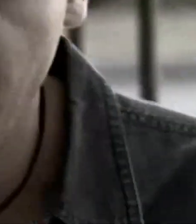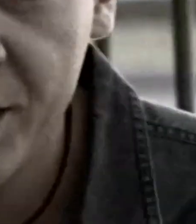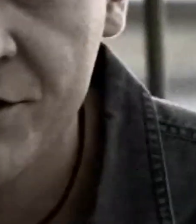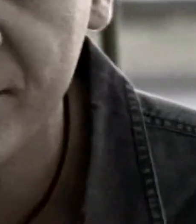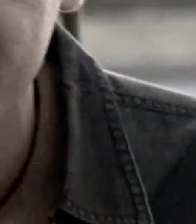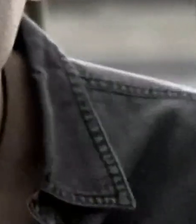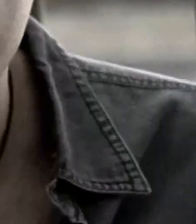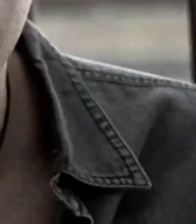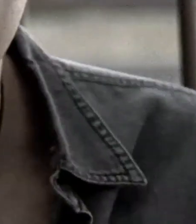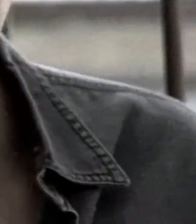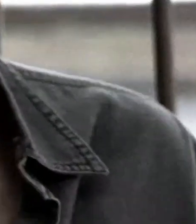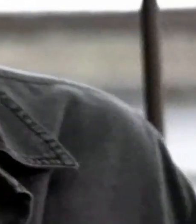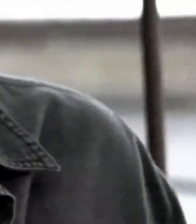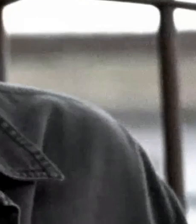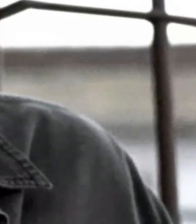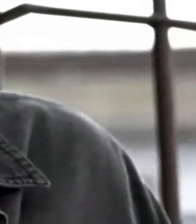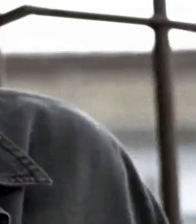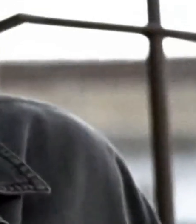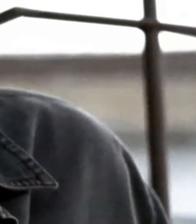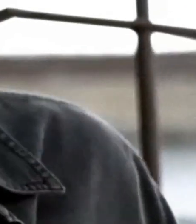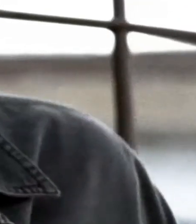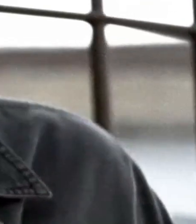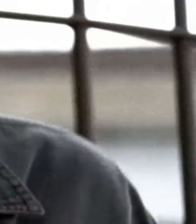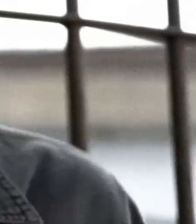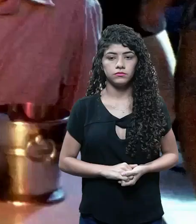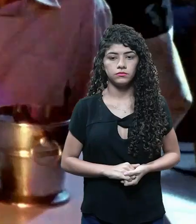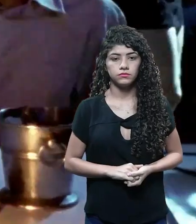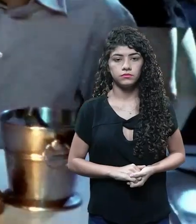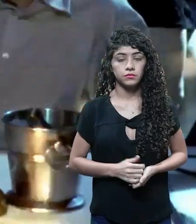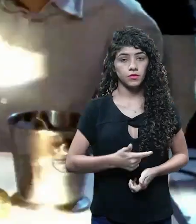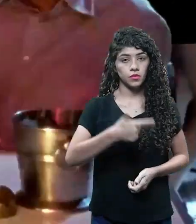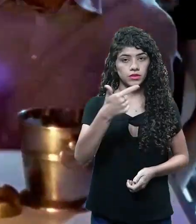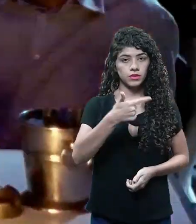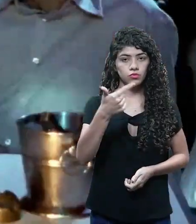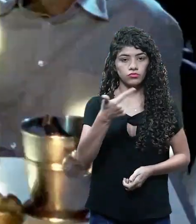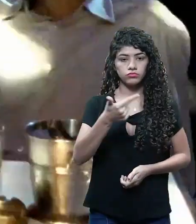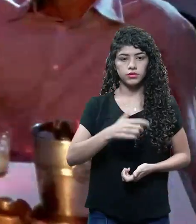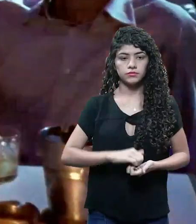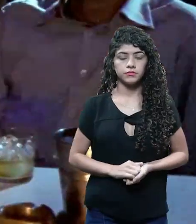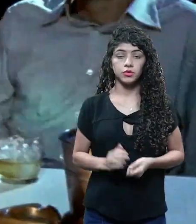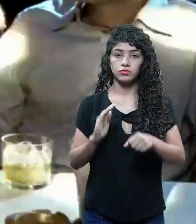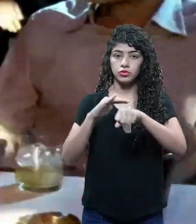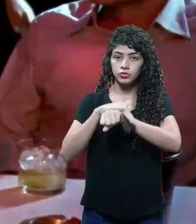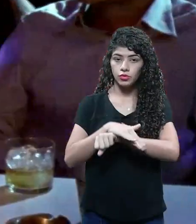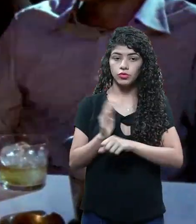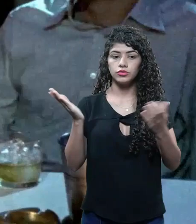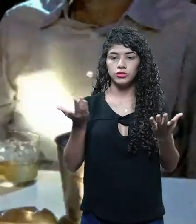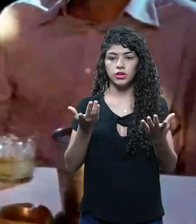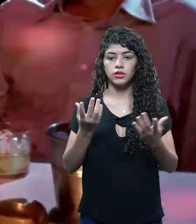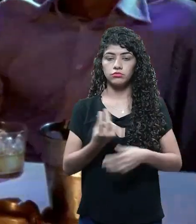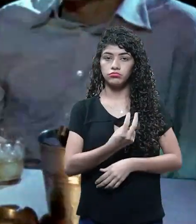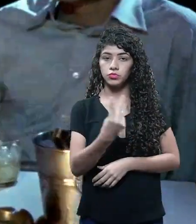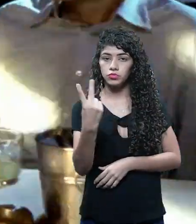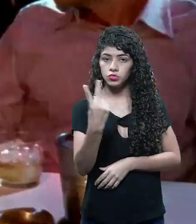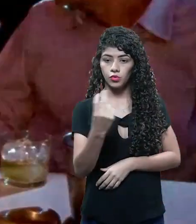Você é o Anísio? Por quê, meu? O que é se trata? A segunda cena. À noite, Ivan